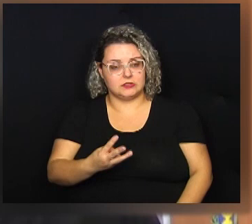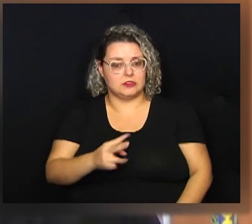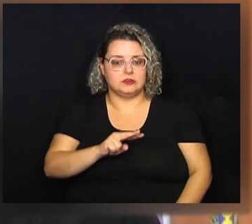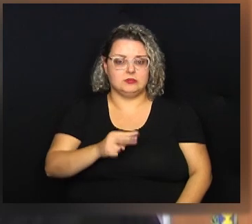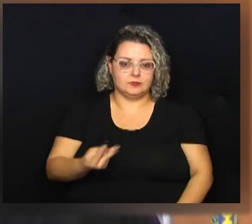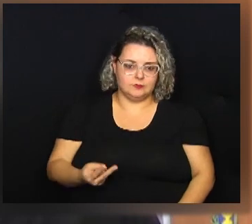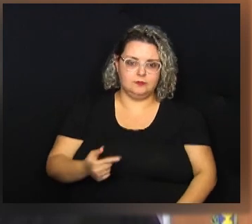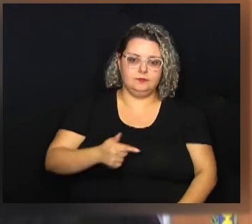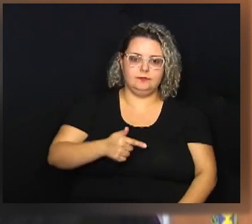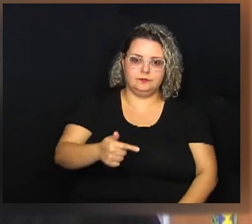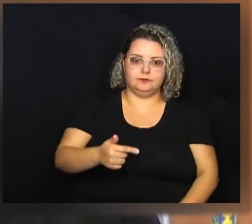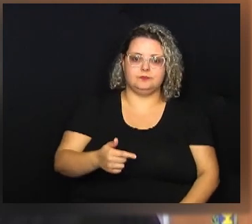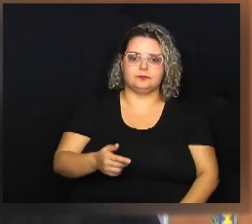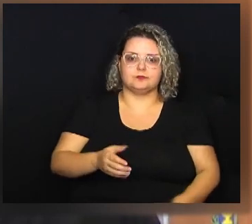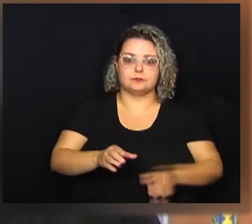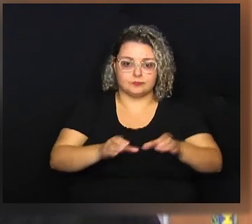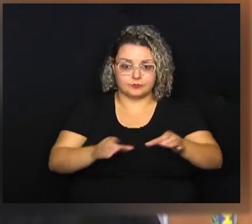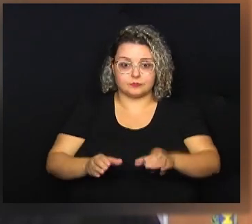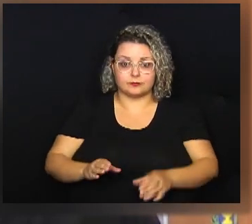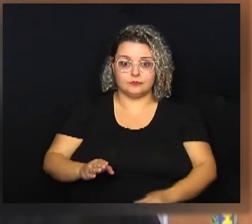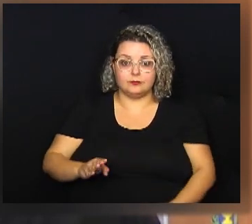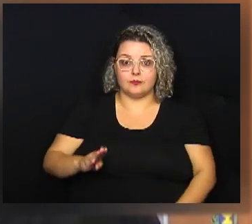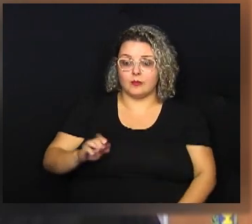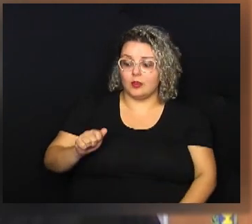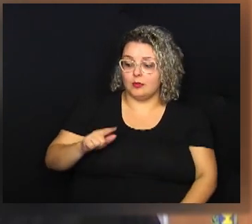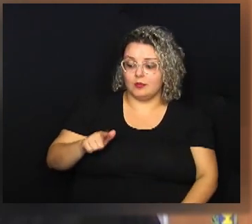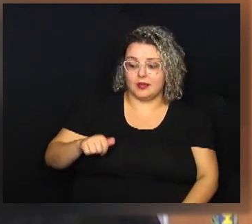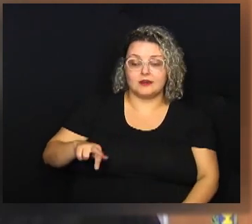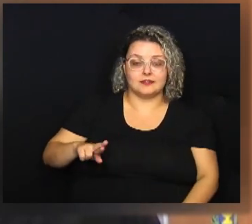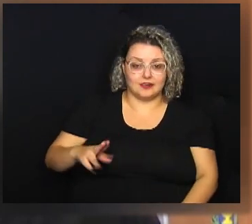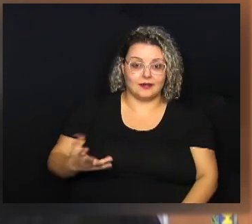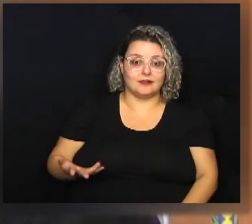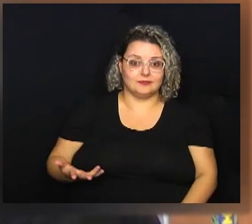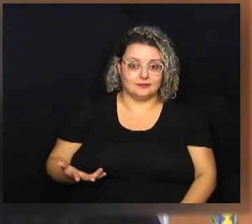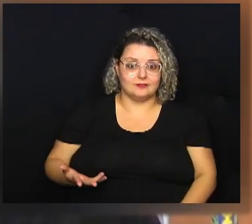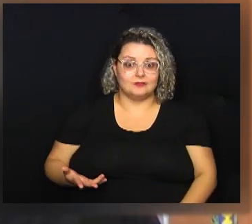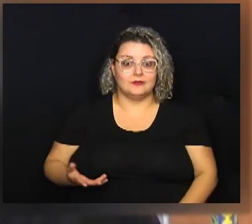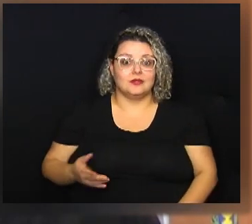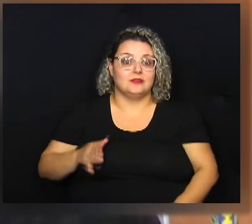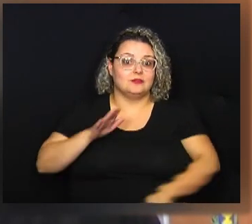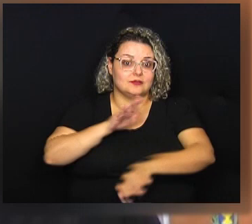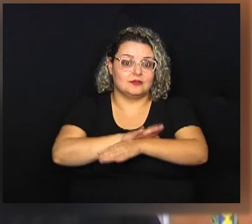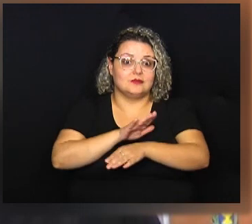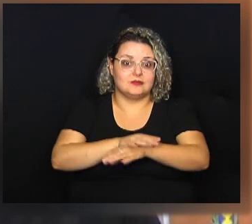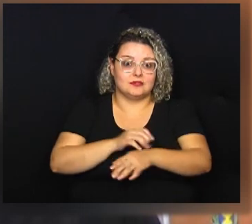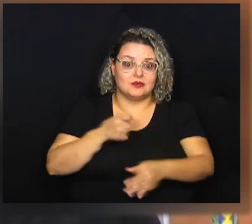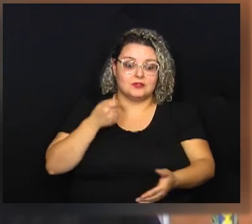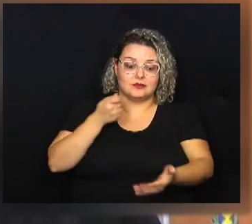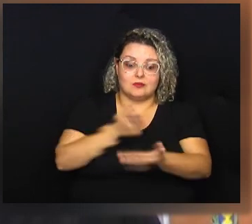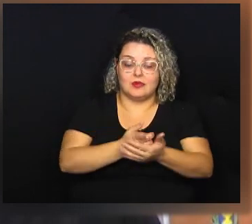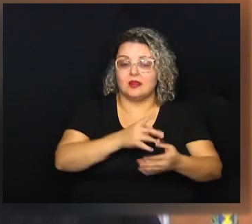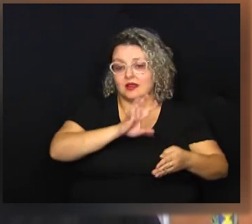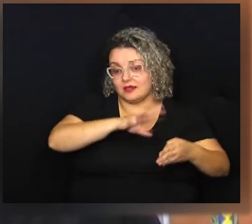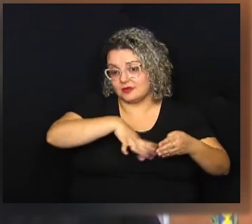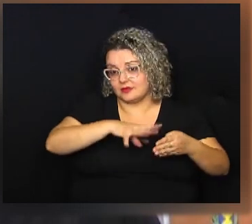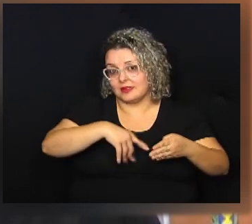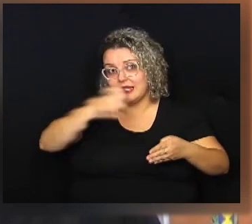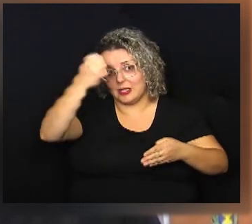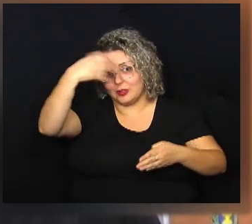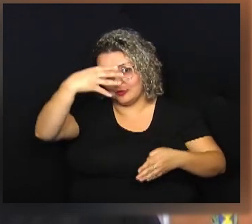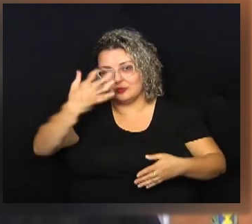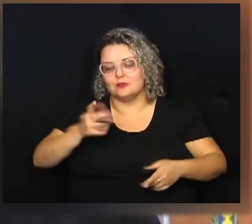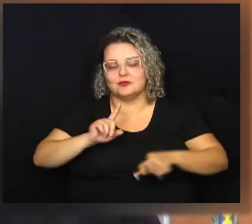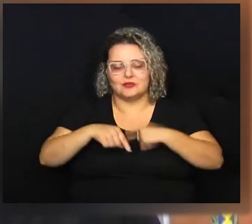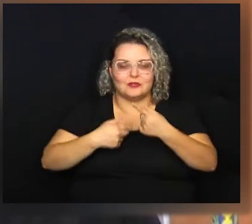coordeno o bazar da Pestalozzi, que nos ajuda com a arrecadação a pagar a luz e os equipamentos, né? Pagar a conta.